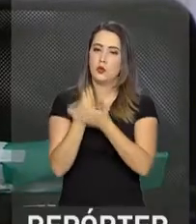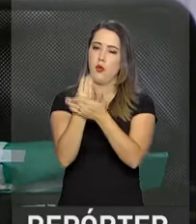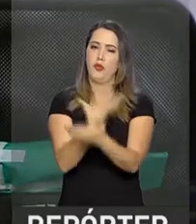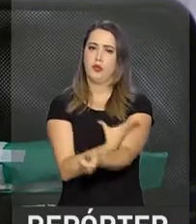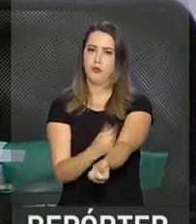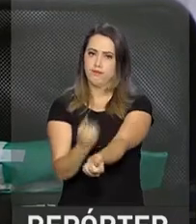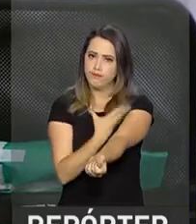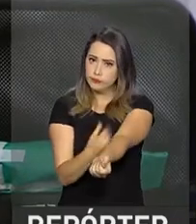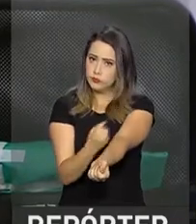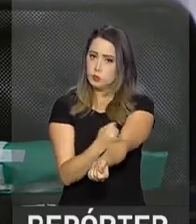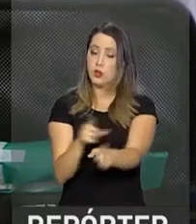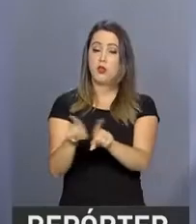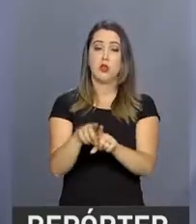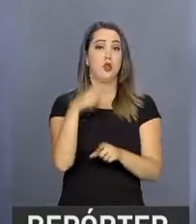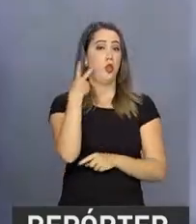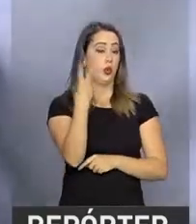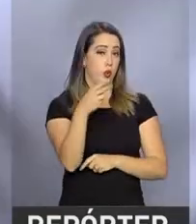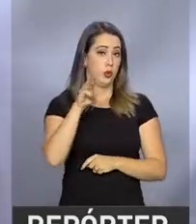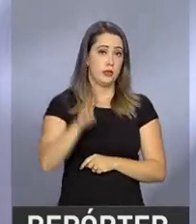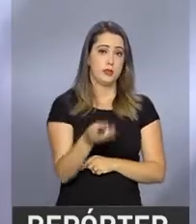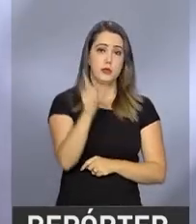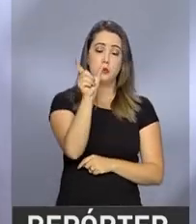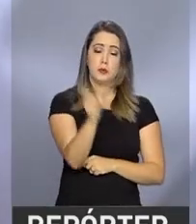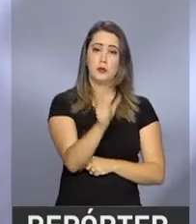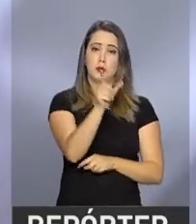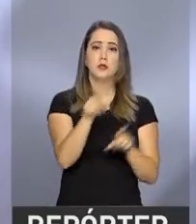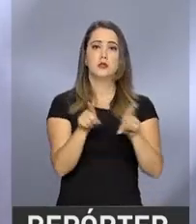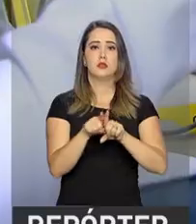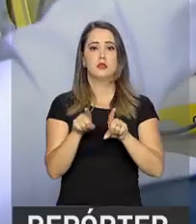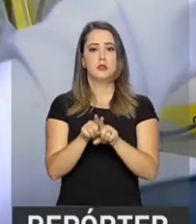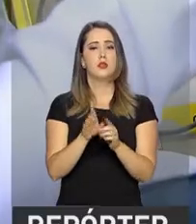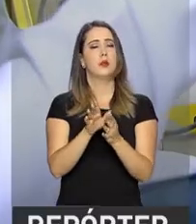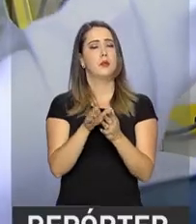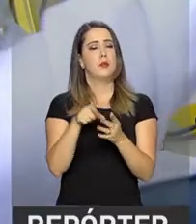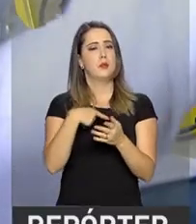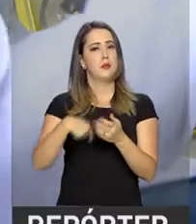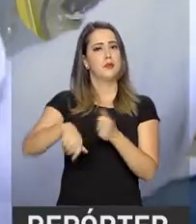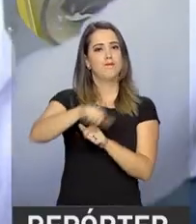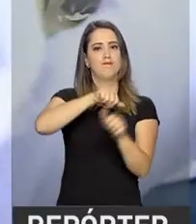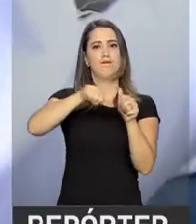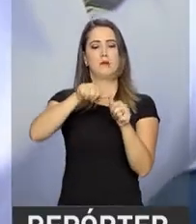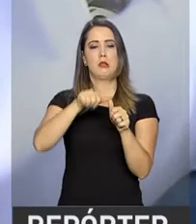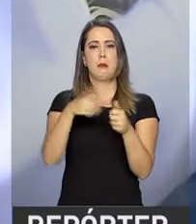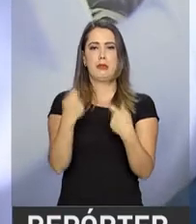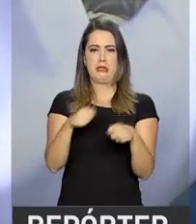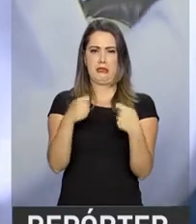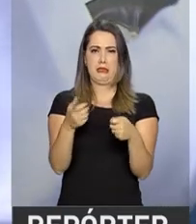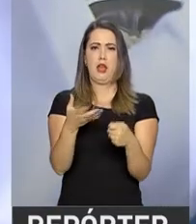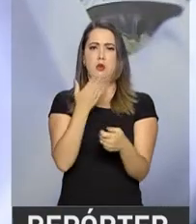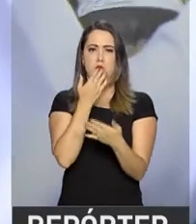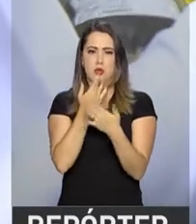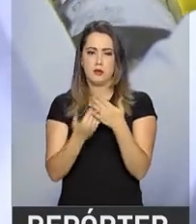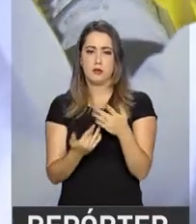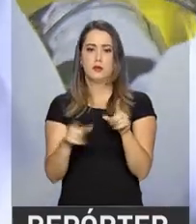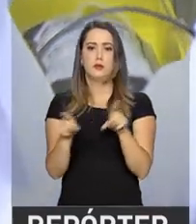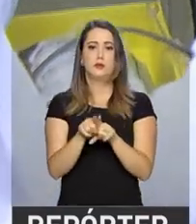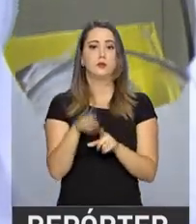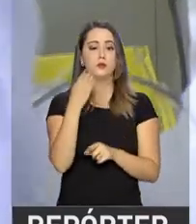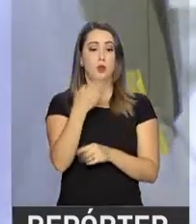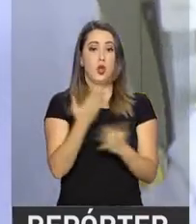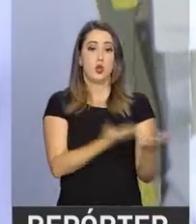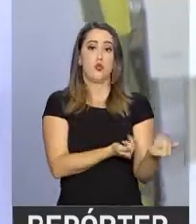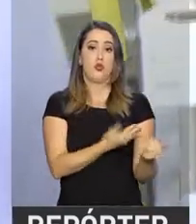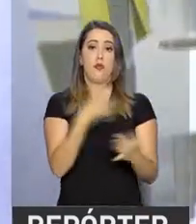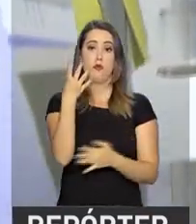,8 milhões realizaram transfusão no país. Jovens de 18 a 29 anos representam 42%